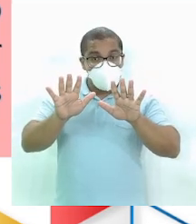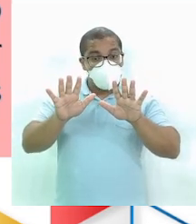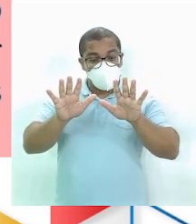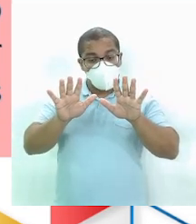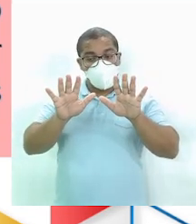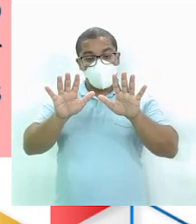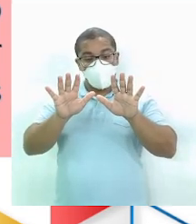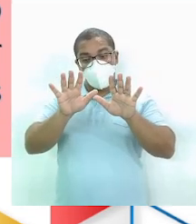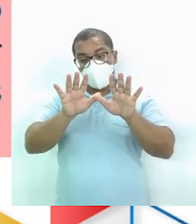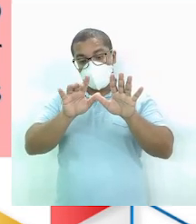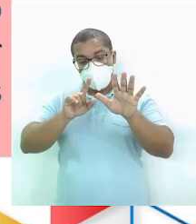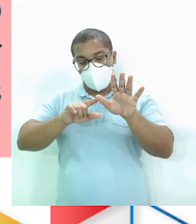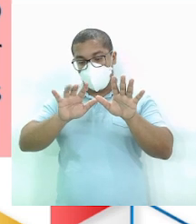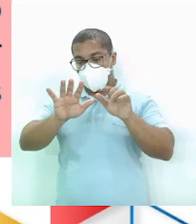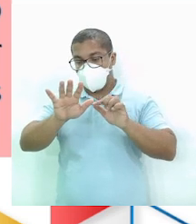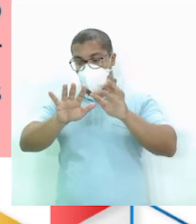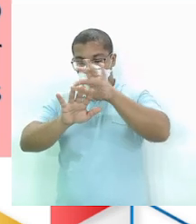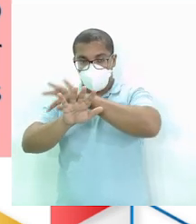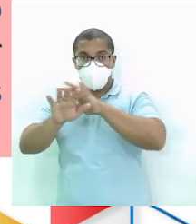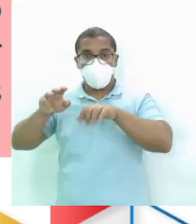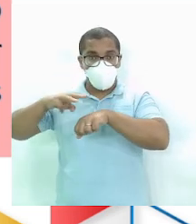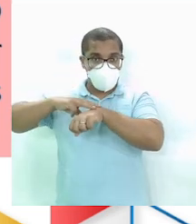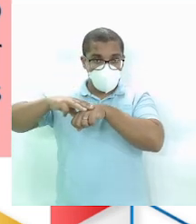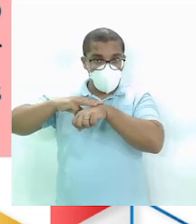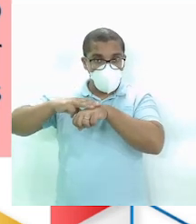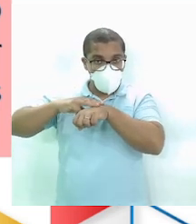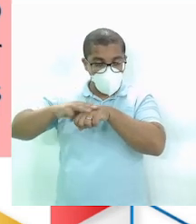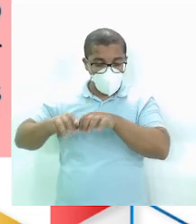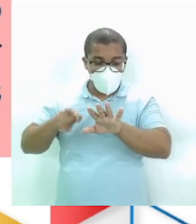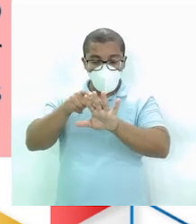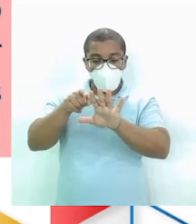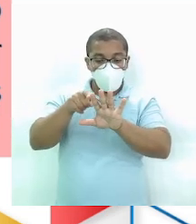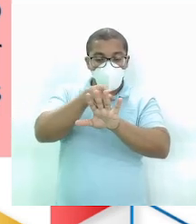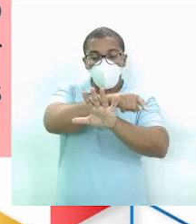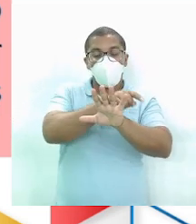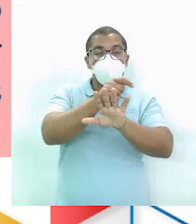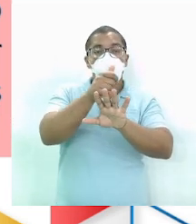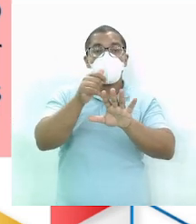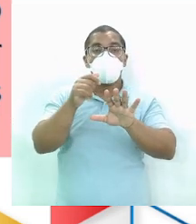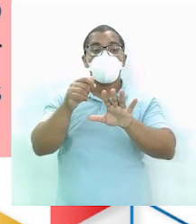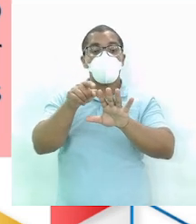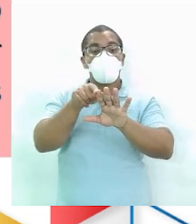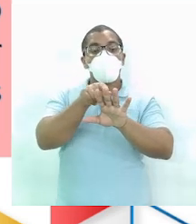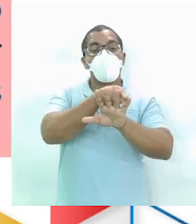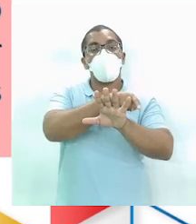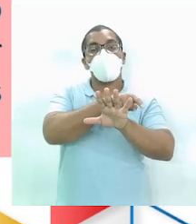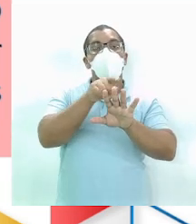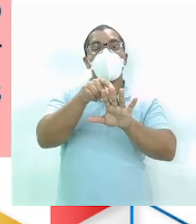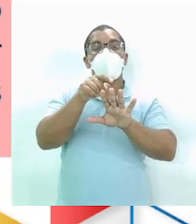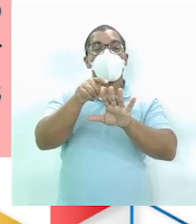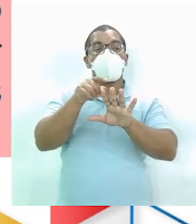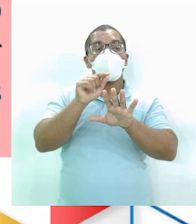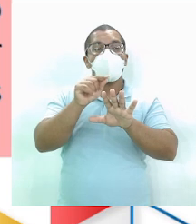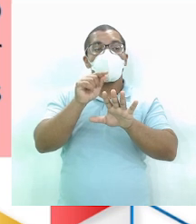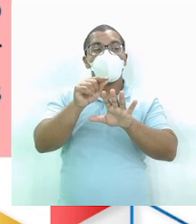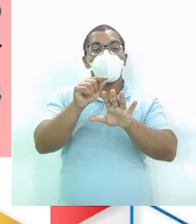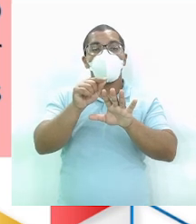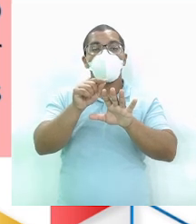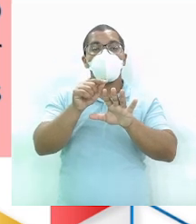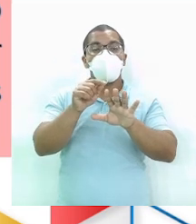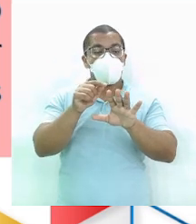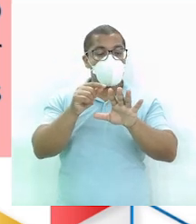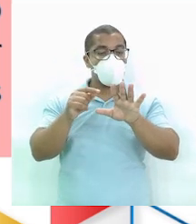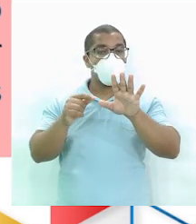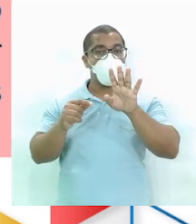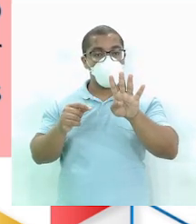eu tenho 6 marrons Entre os 10 Esses 4 são a sobra Seria 4